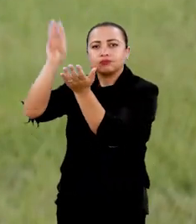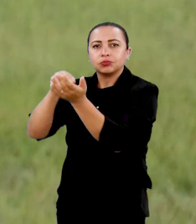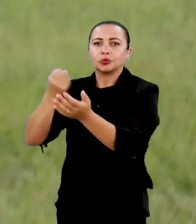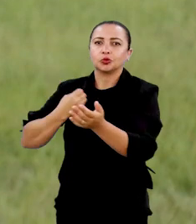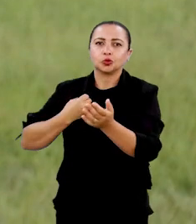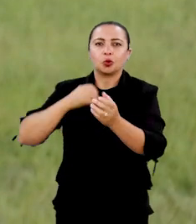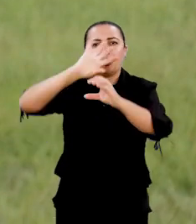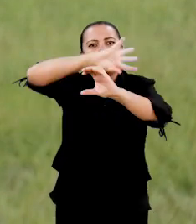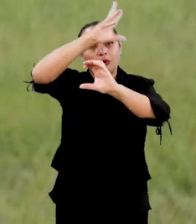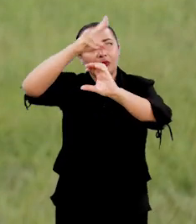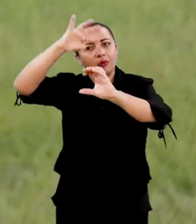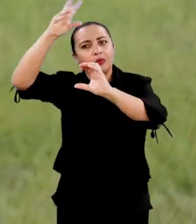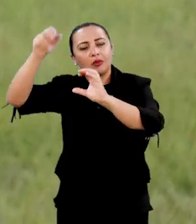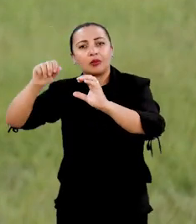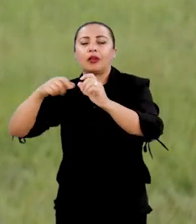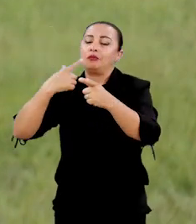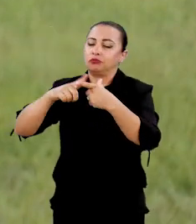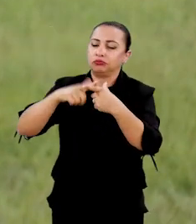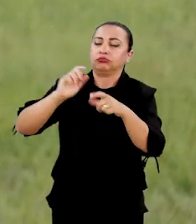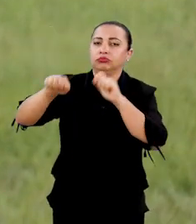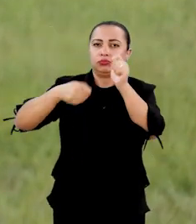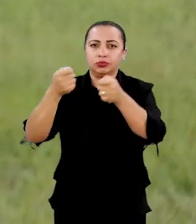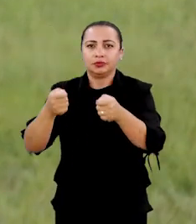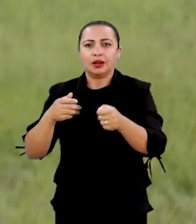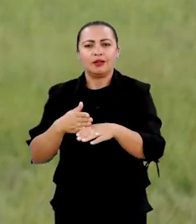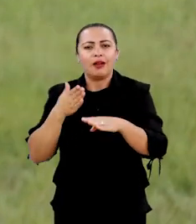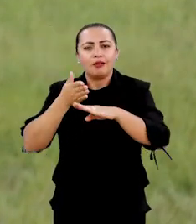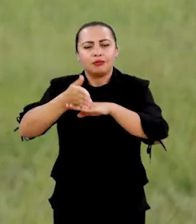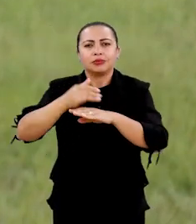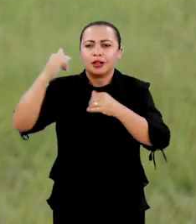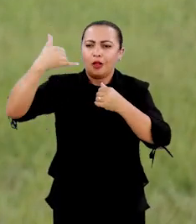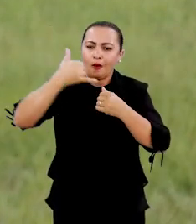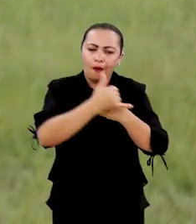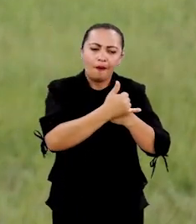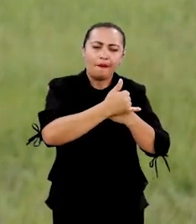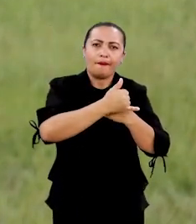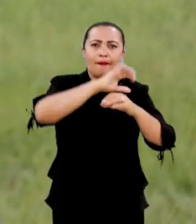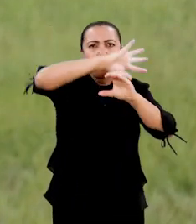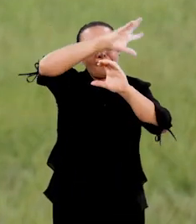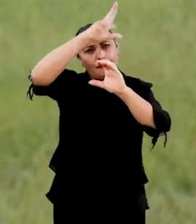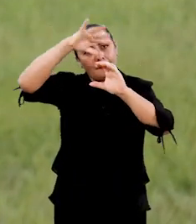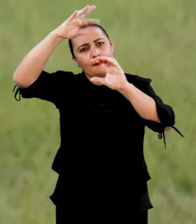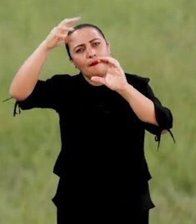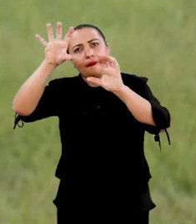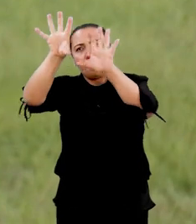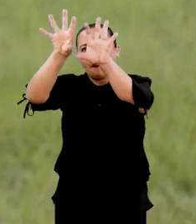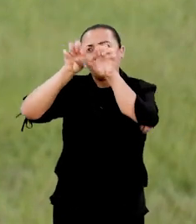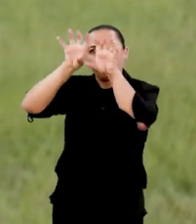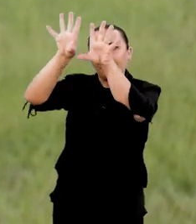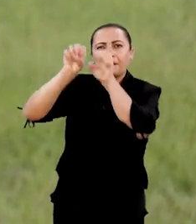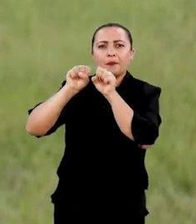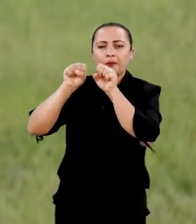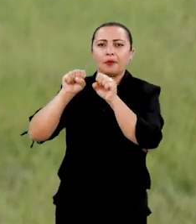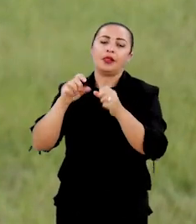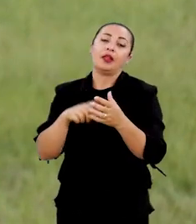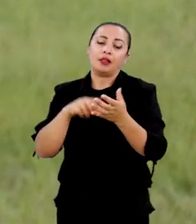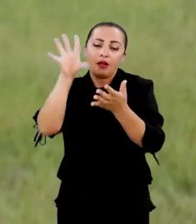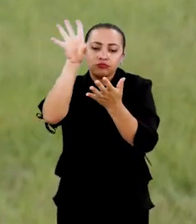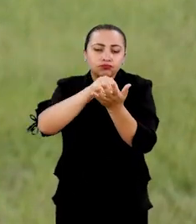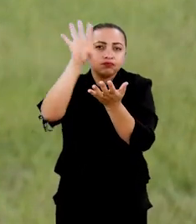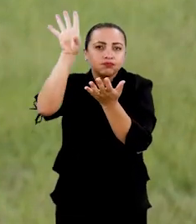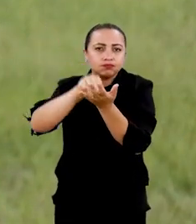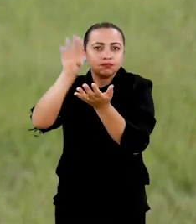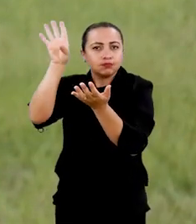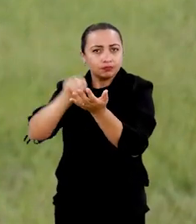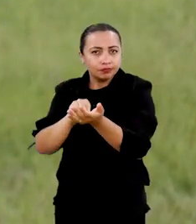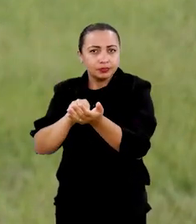dados de cintilação, ou seja, a perturbação do sinal que vem do satélite através da camada ionosférica, toda perturbada, e recebe aqui.